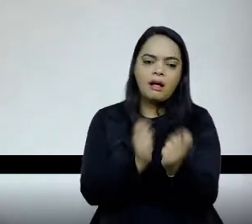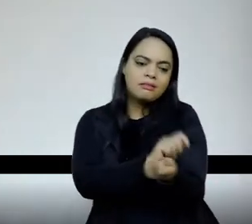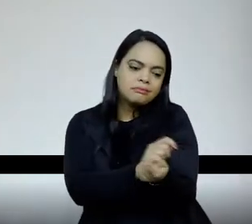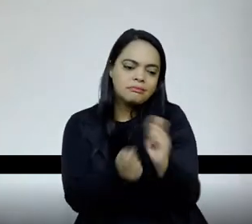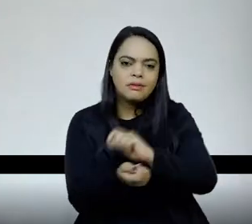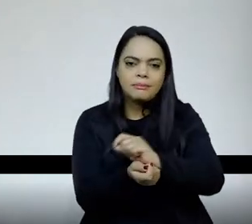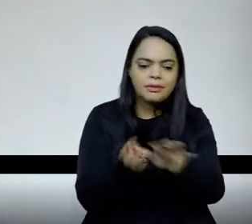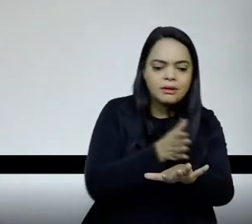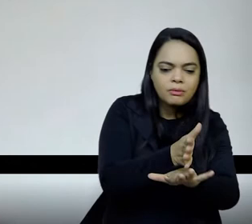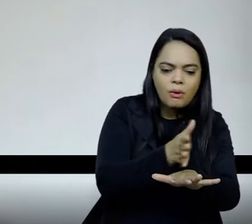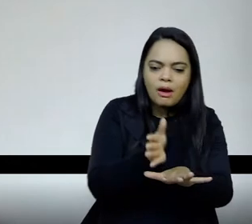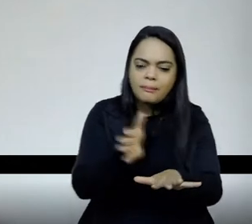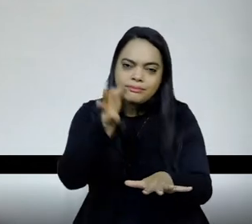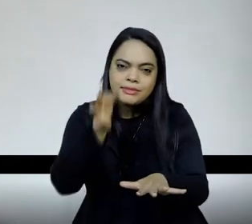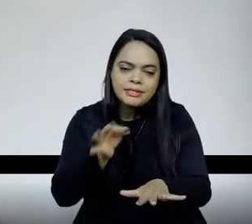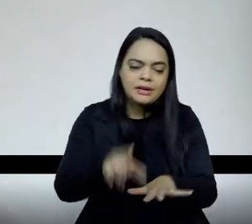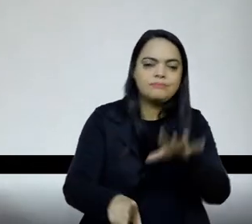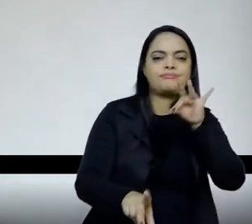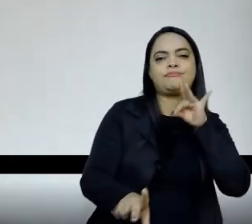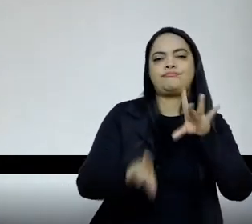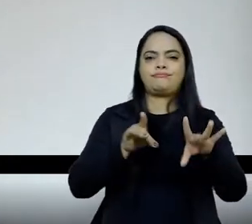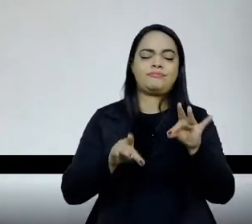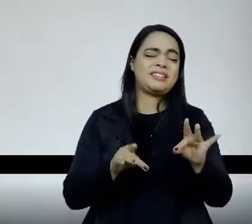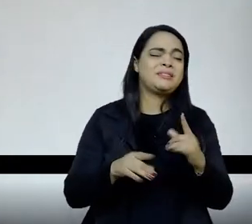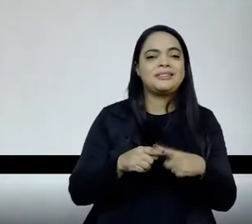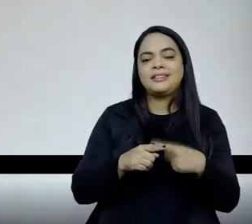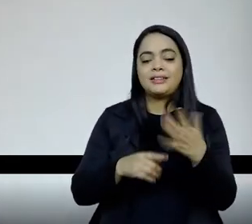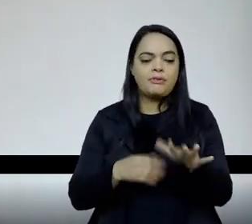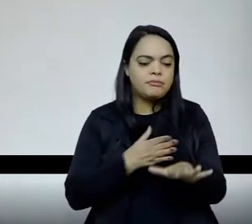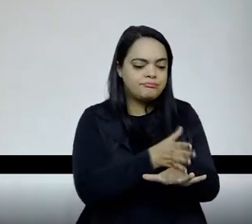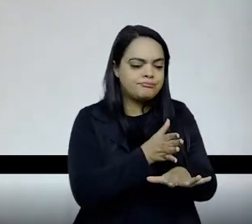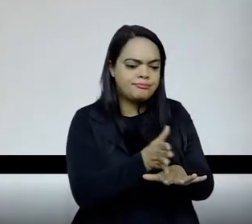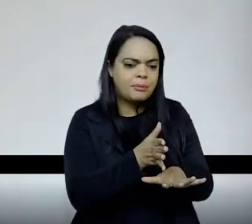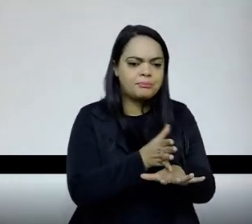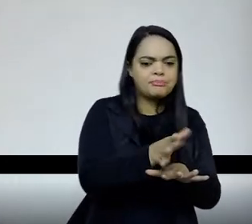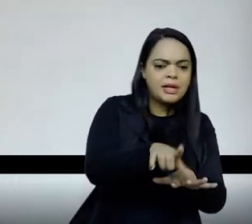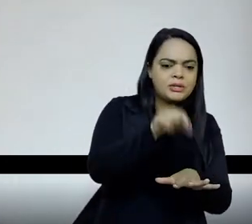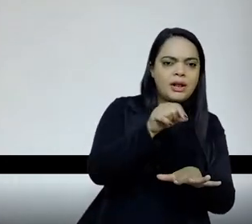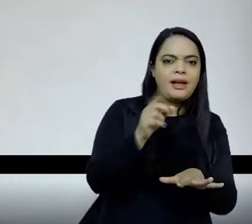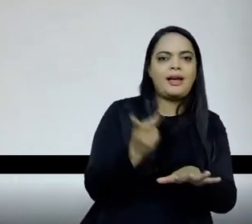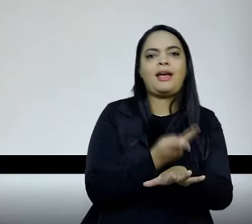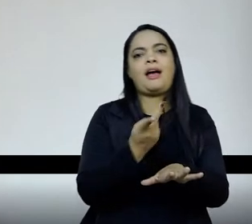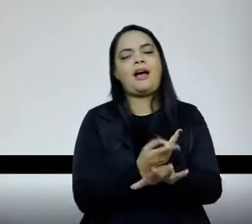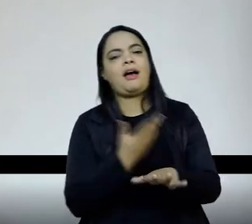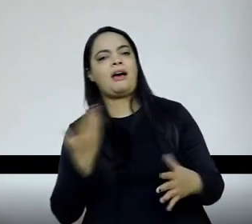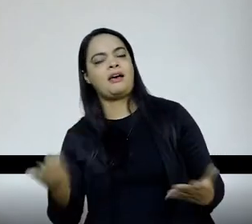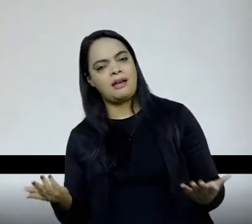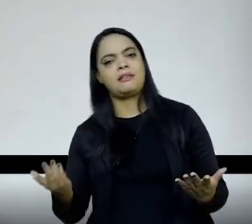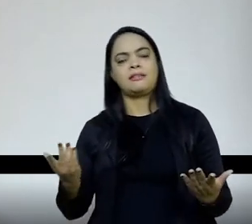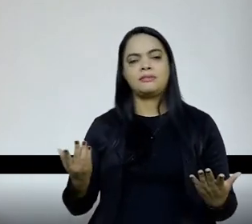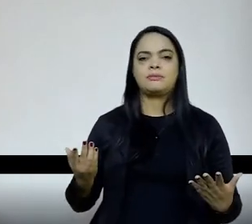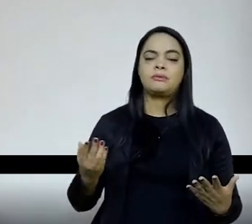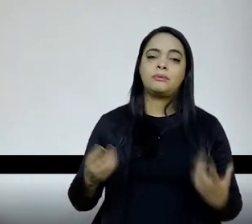se o caminho escolhido é o melhor. Algumas vezes, pode ser que, ainda que haja um grande consenso, não seja necessariamente da